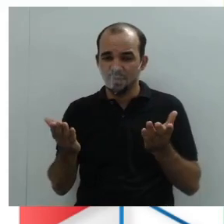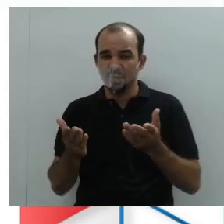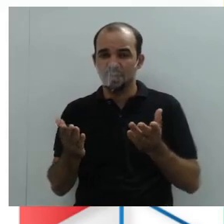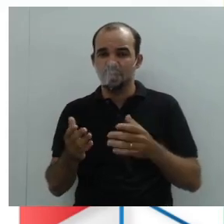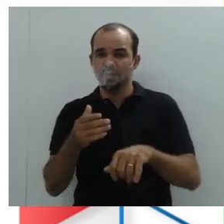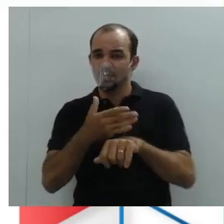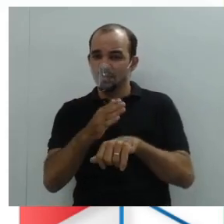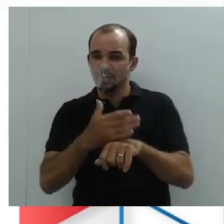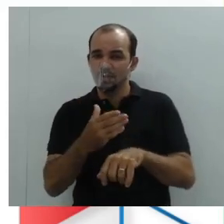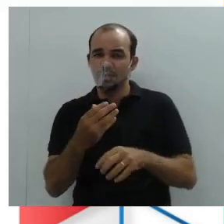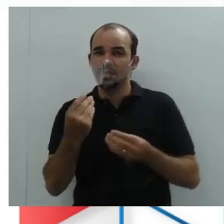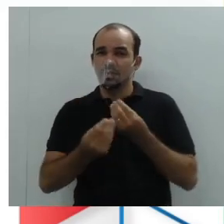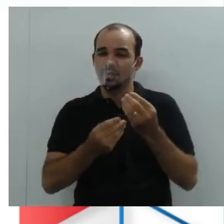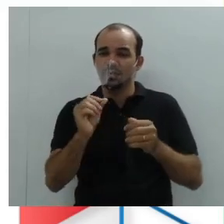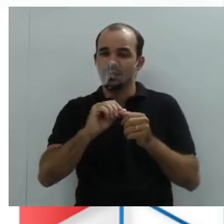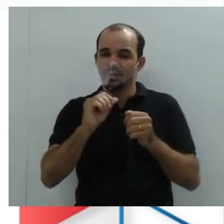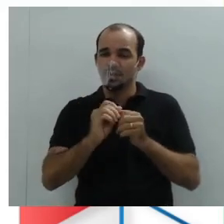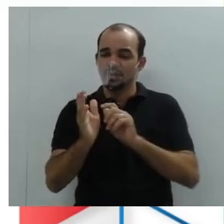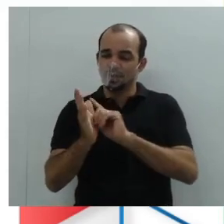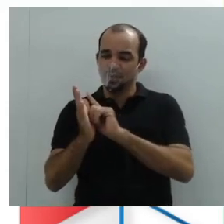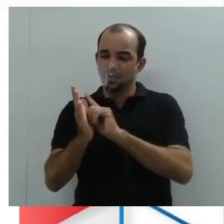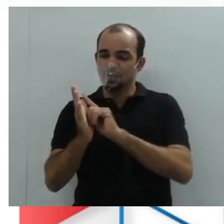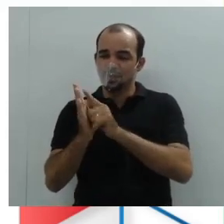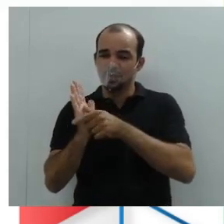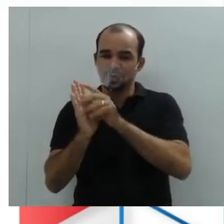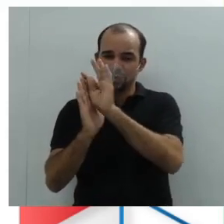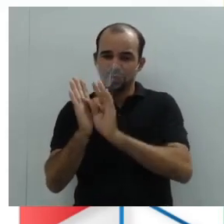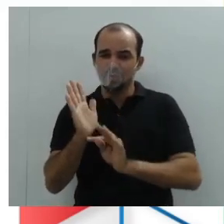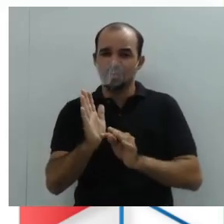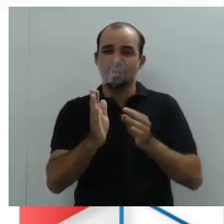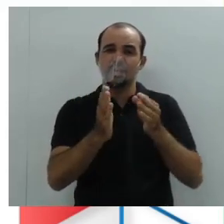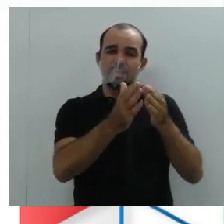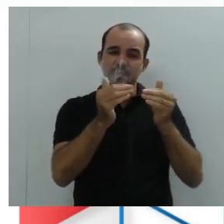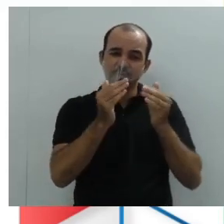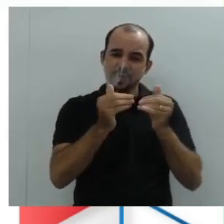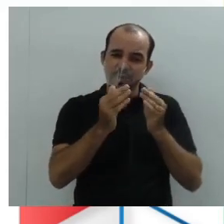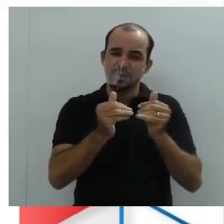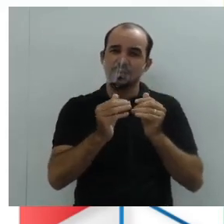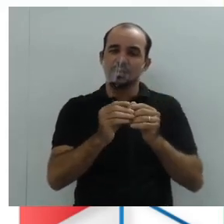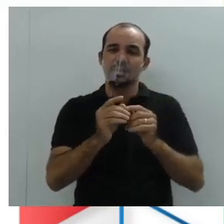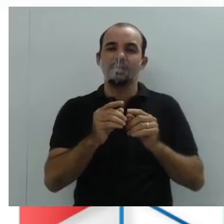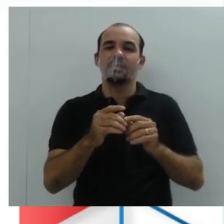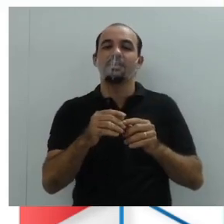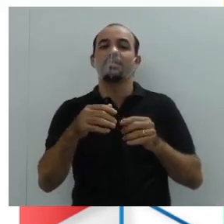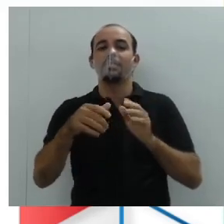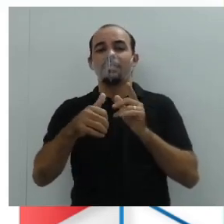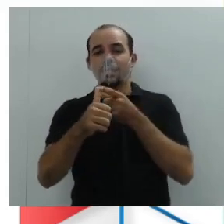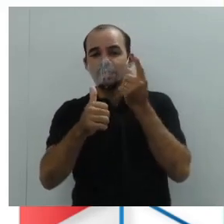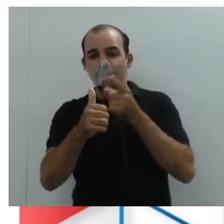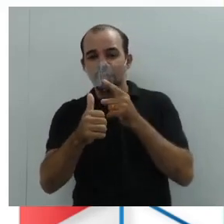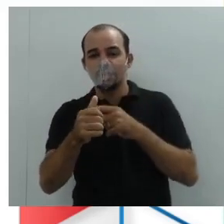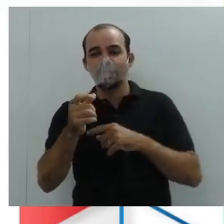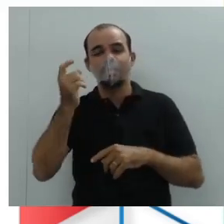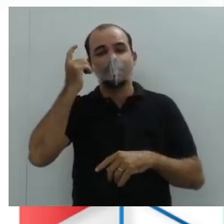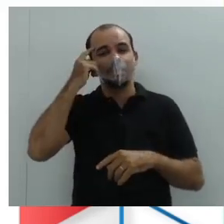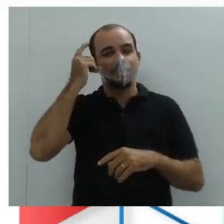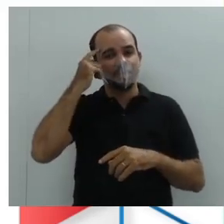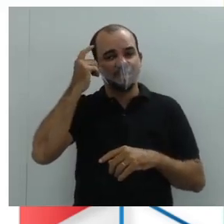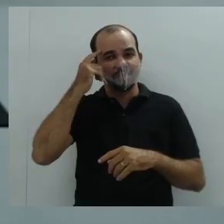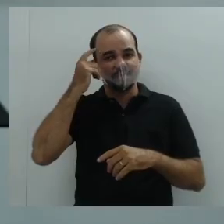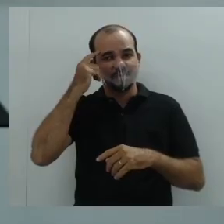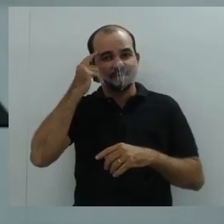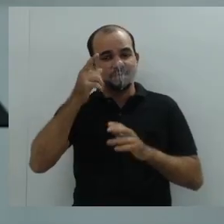reivindicar essas melhorias. A gente tem que saber como pensar. Não é simplesmente apenas falar.